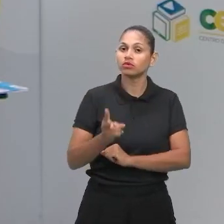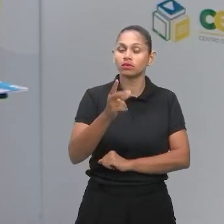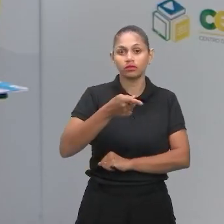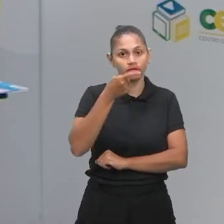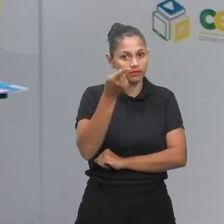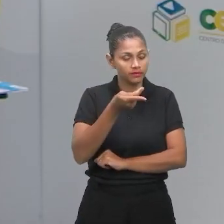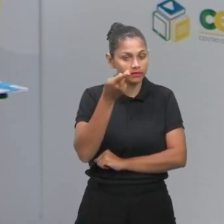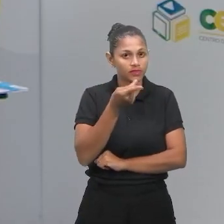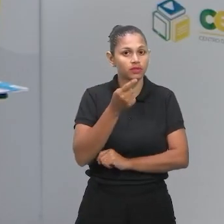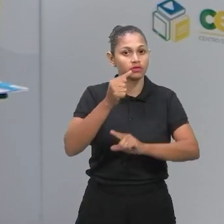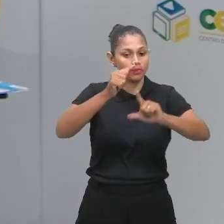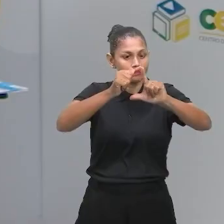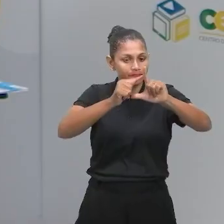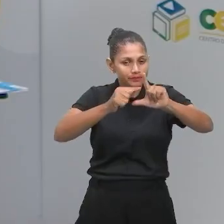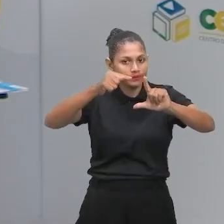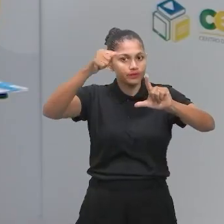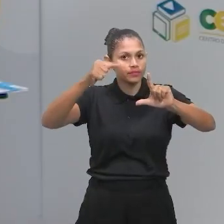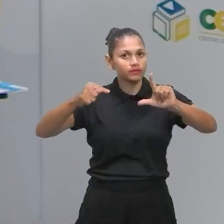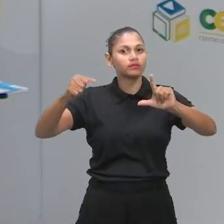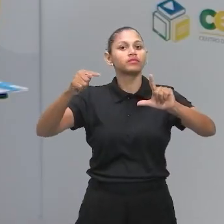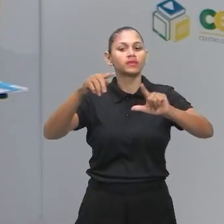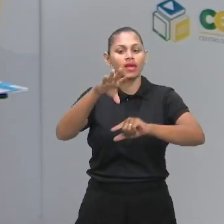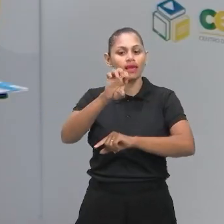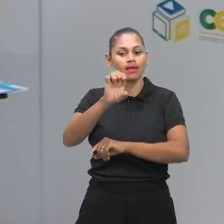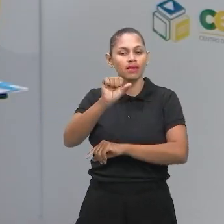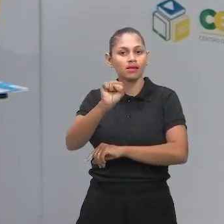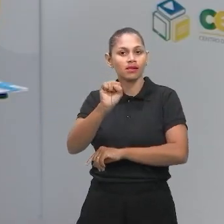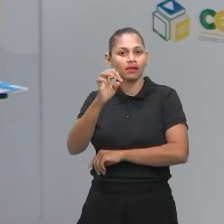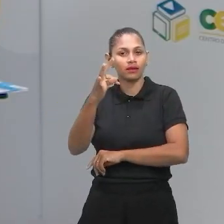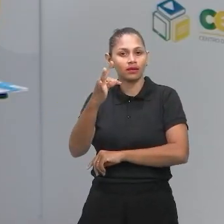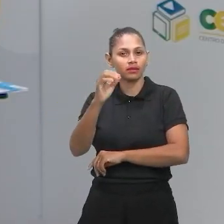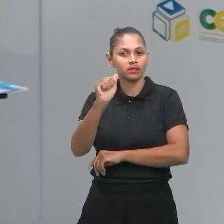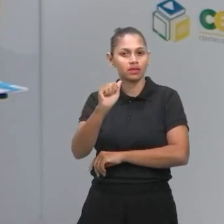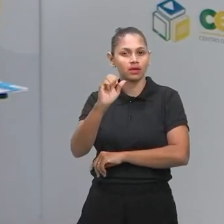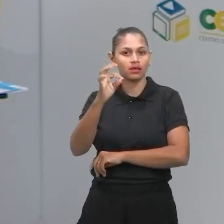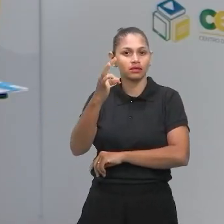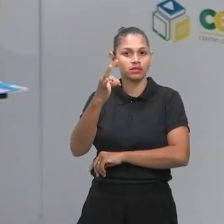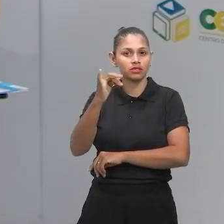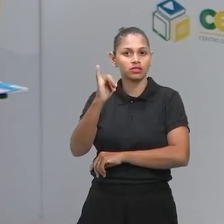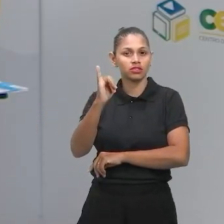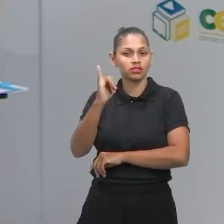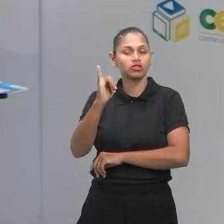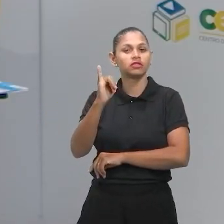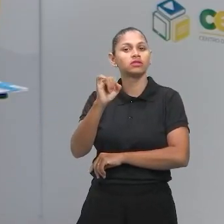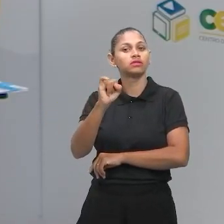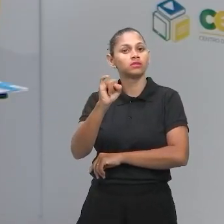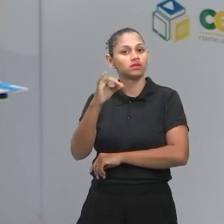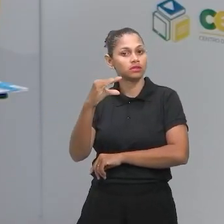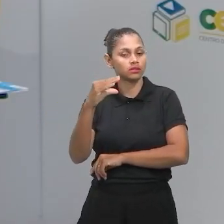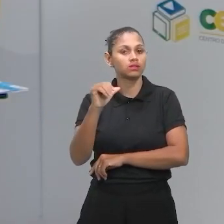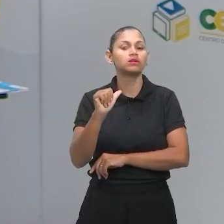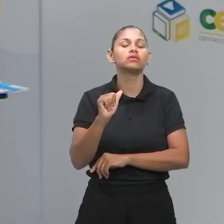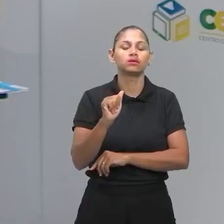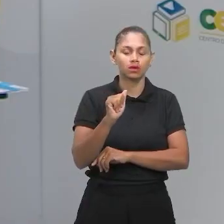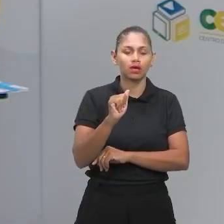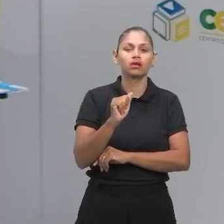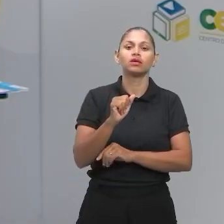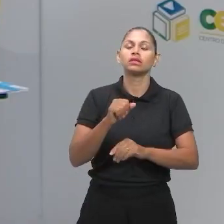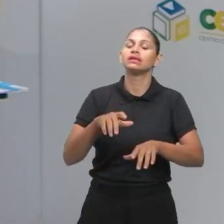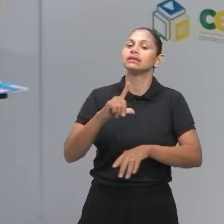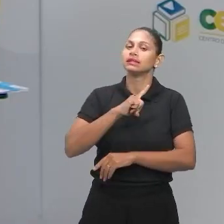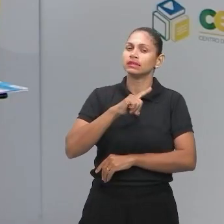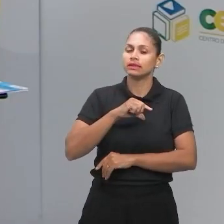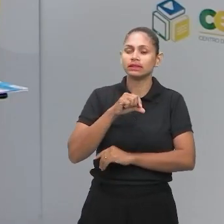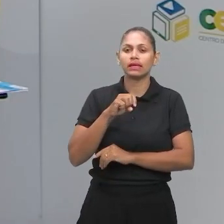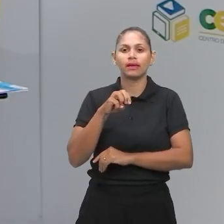aí sobre estatística. O que é estatística? É aquilo que envolve lá média, moda, mediana, né? Para quem vai fazer o Enem, tem que ter